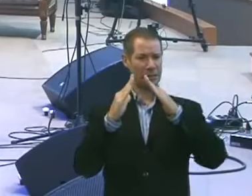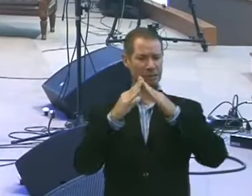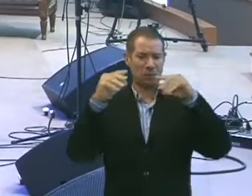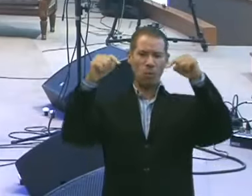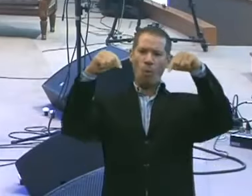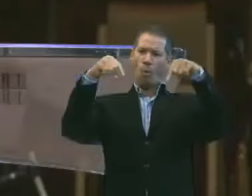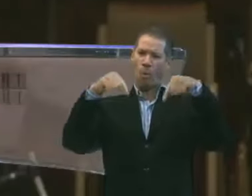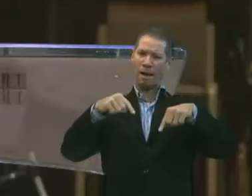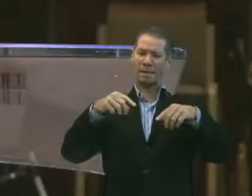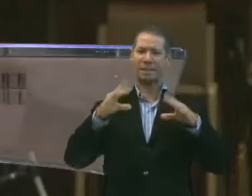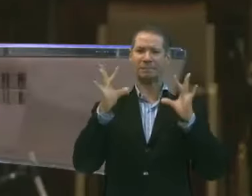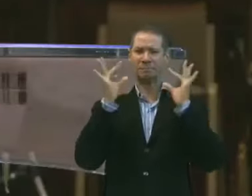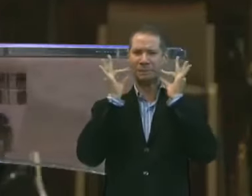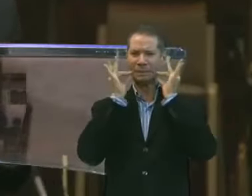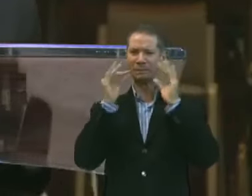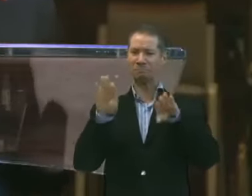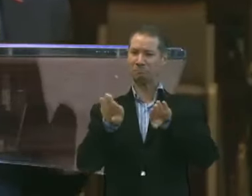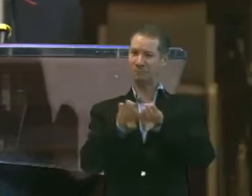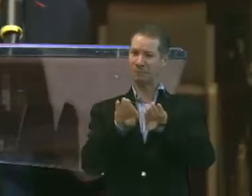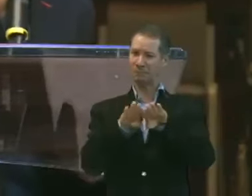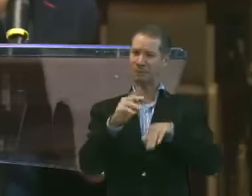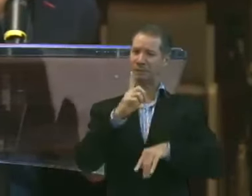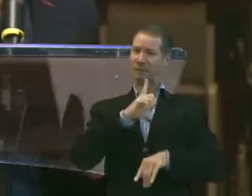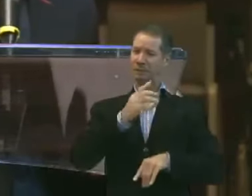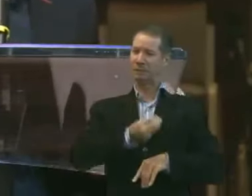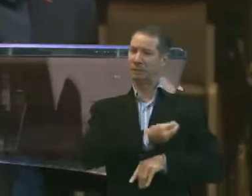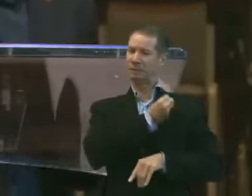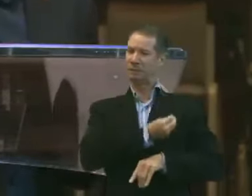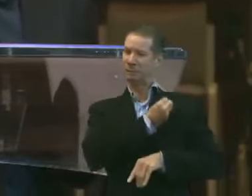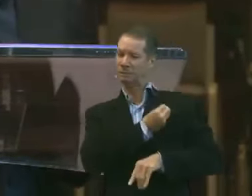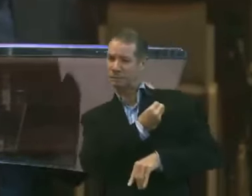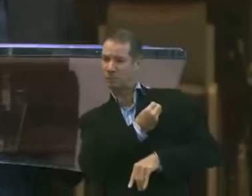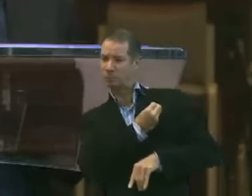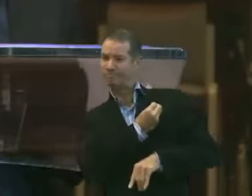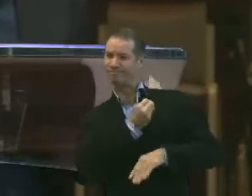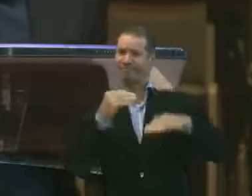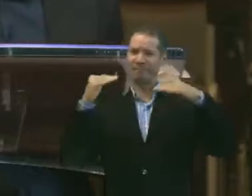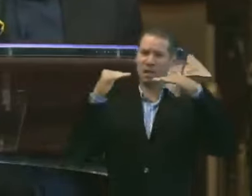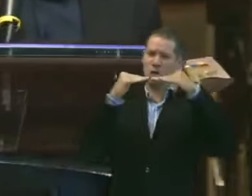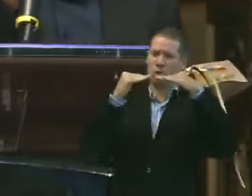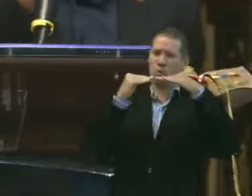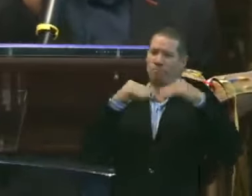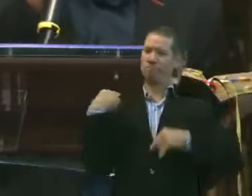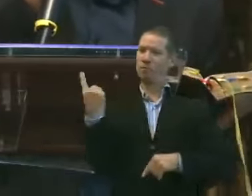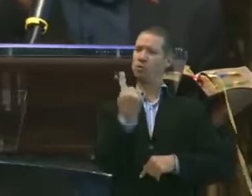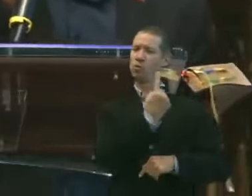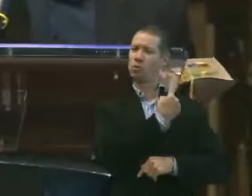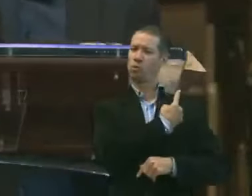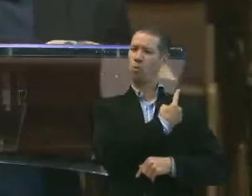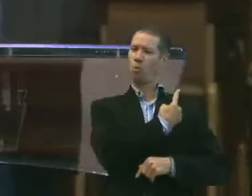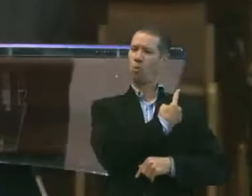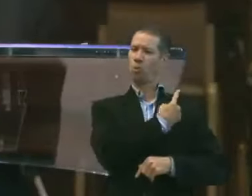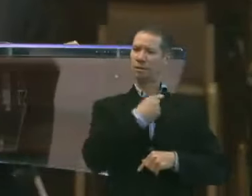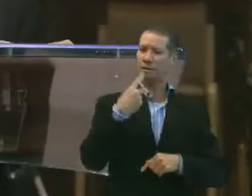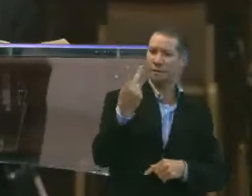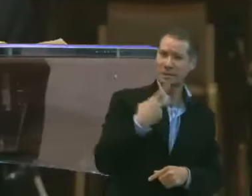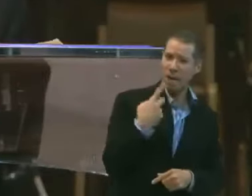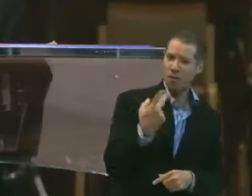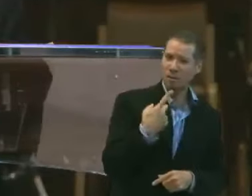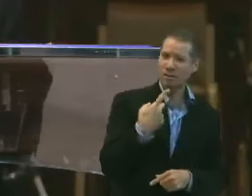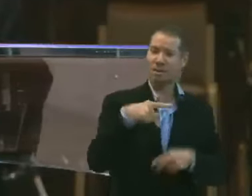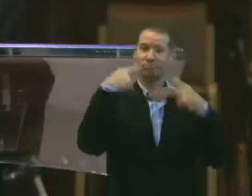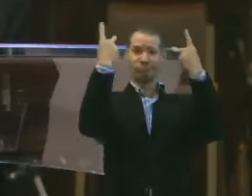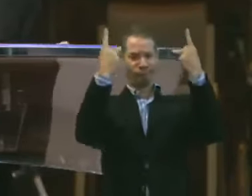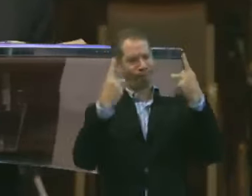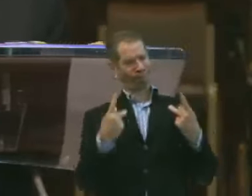aqui hoje presencialmente, tem vivido o que eu estou vivendo. Nós somos, eu e você, seres